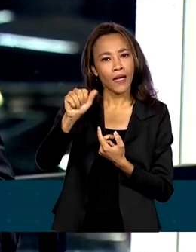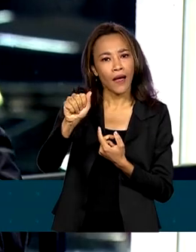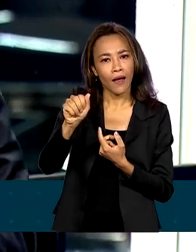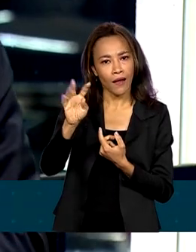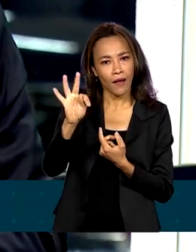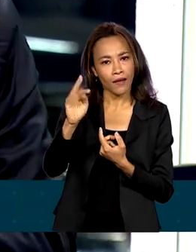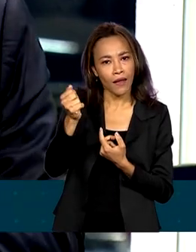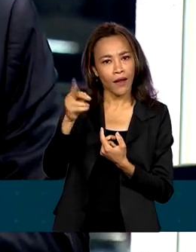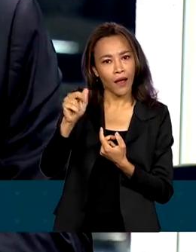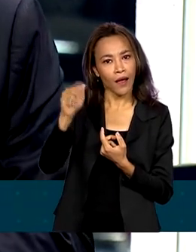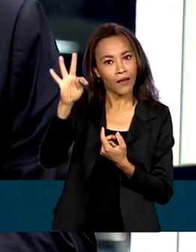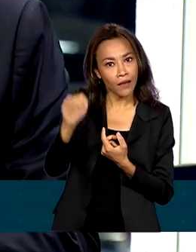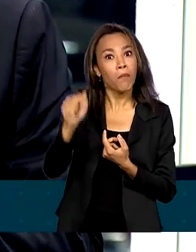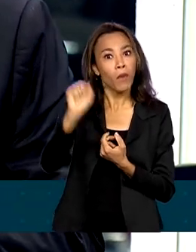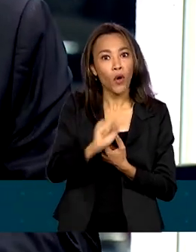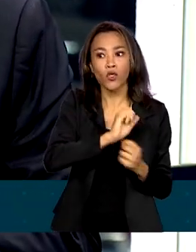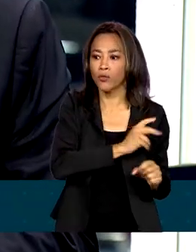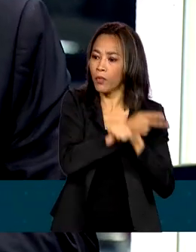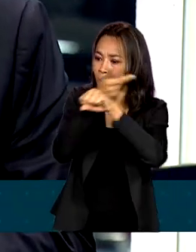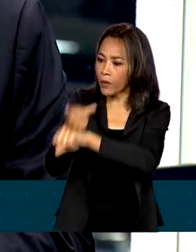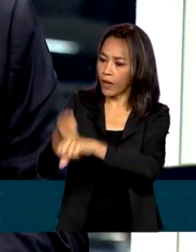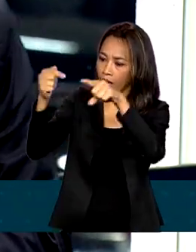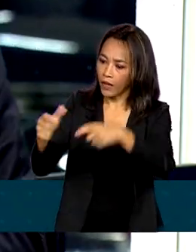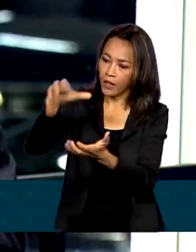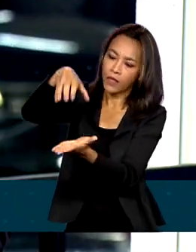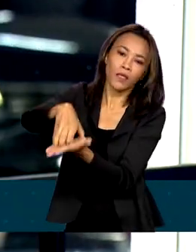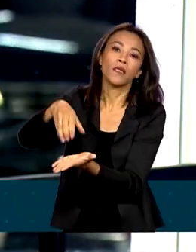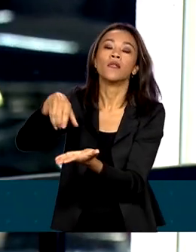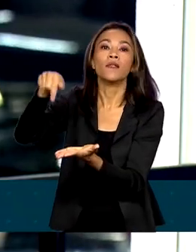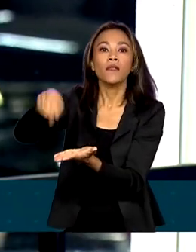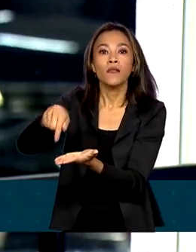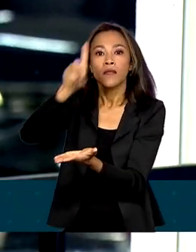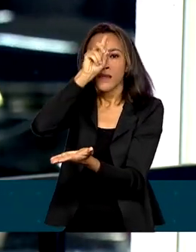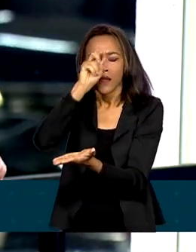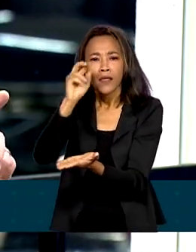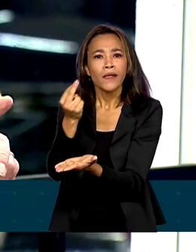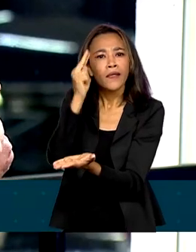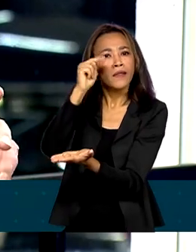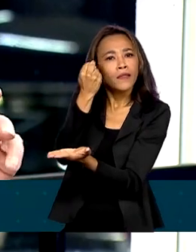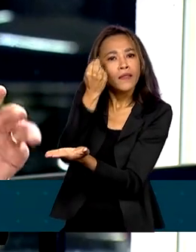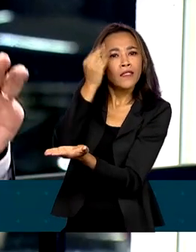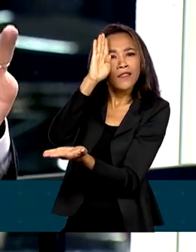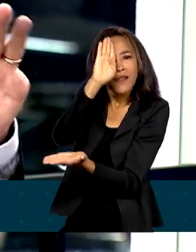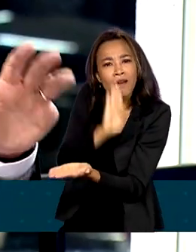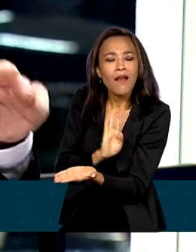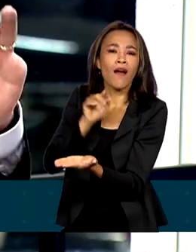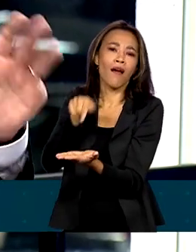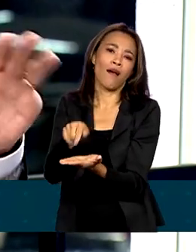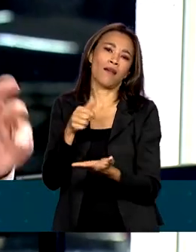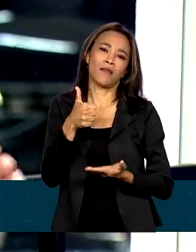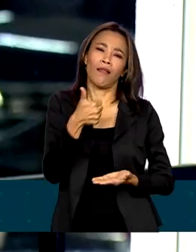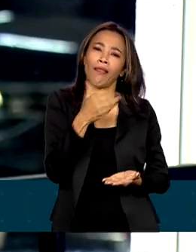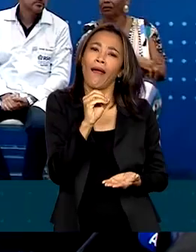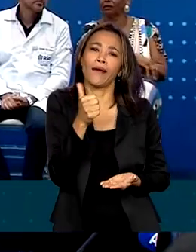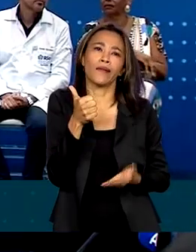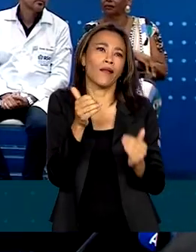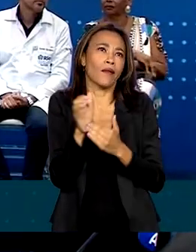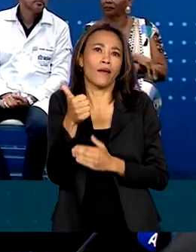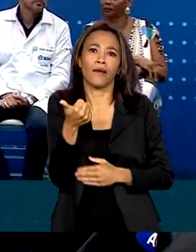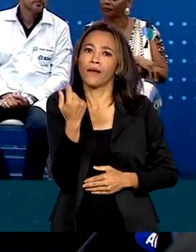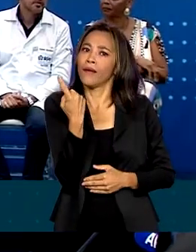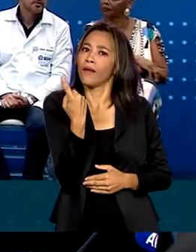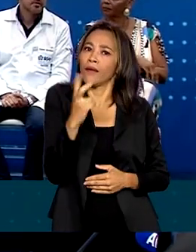nesse centro da oftalmologia e operar da catarata de graça. É uma operação que dura 10 ou 15 minutos.